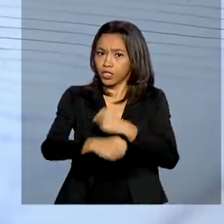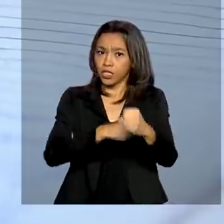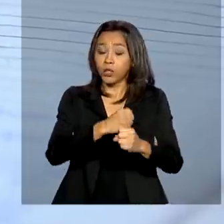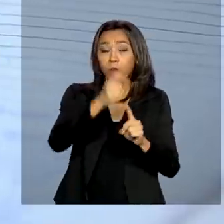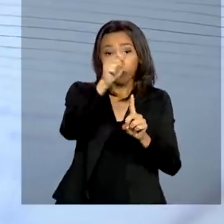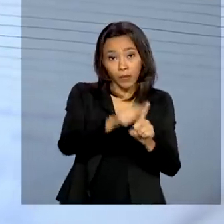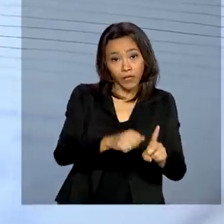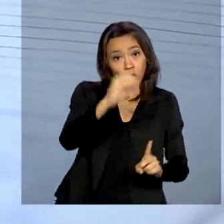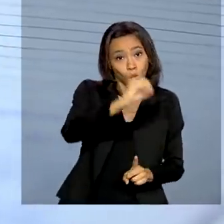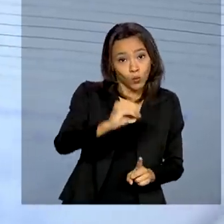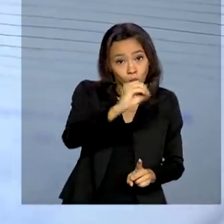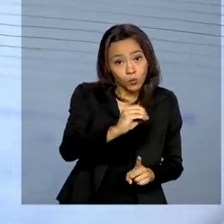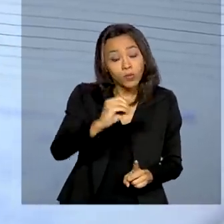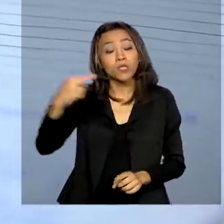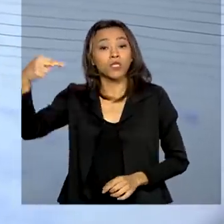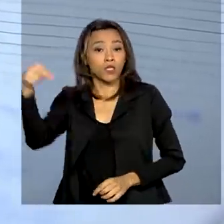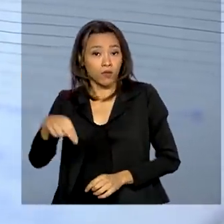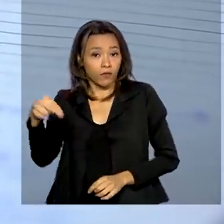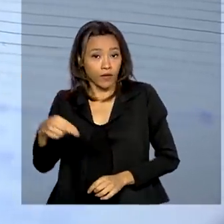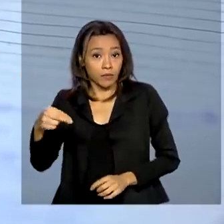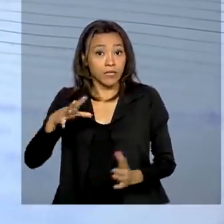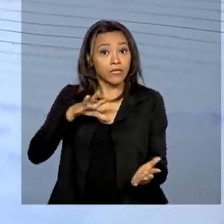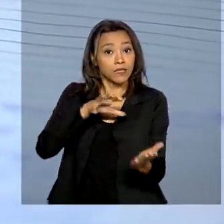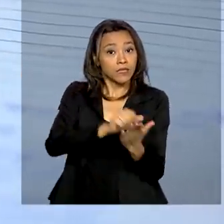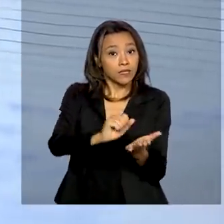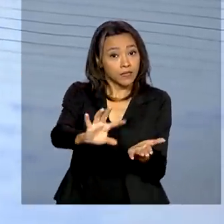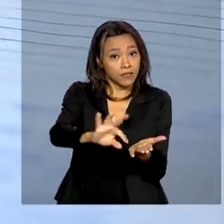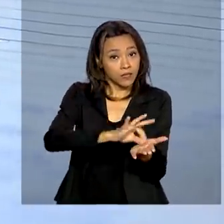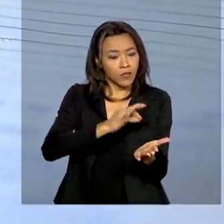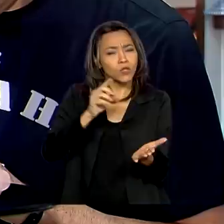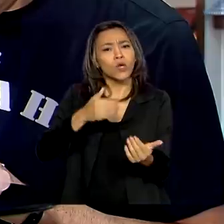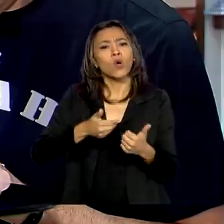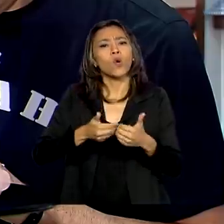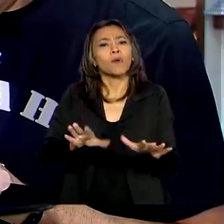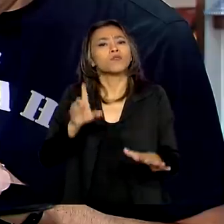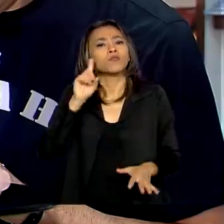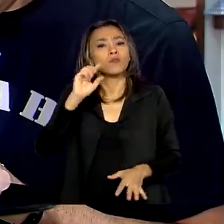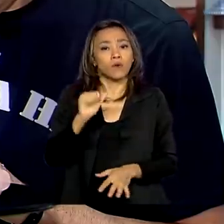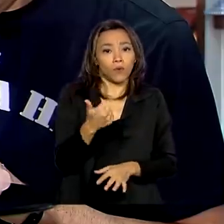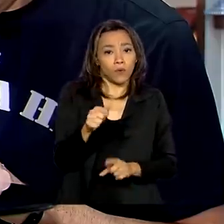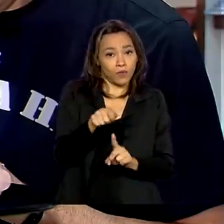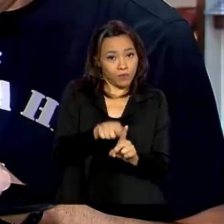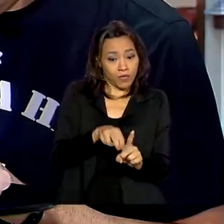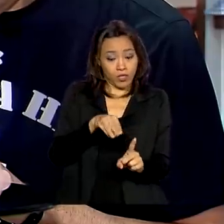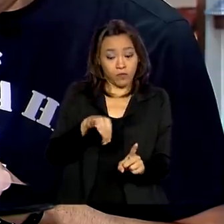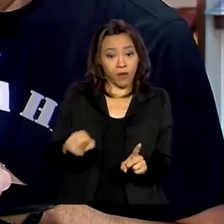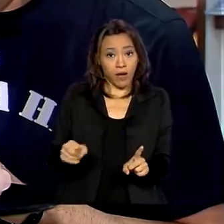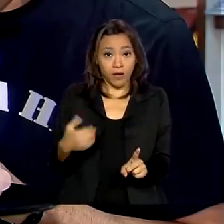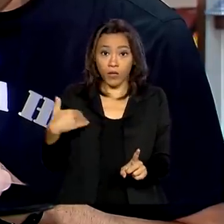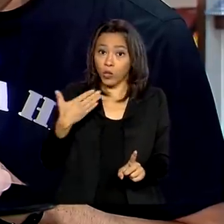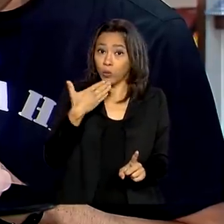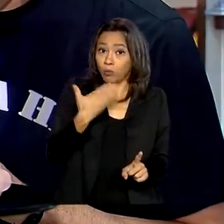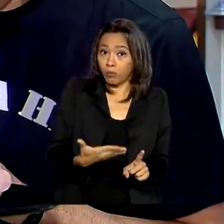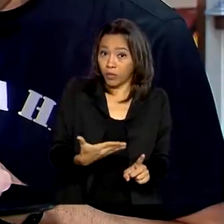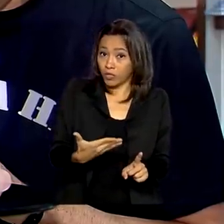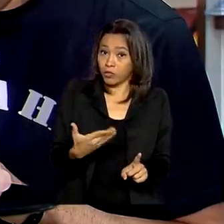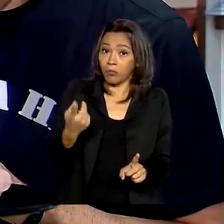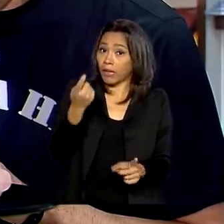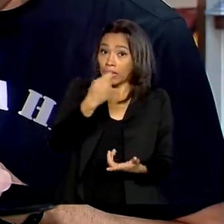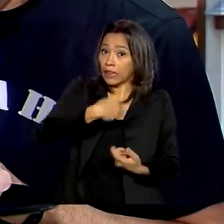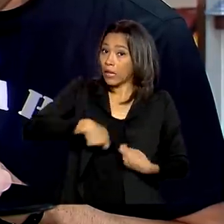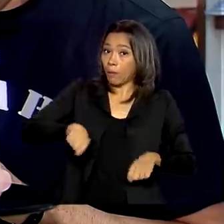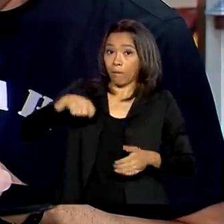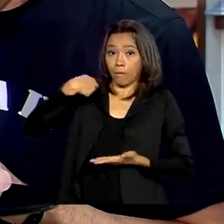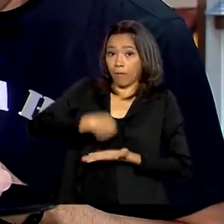os meses de outubro e novembro. As inscrições começam no dia 11 de maio e o prazo para pedir a isenção da taxa de R